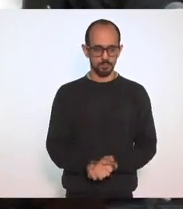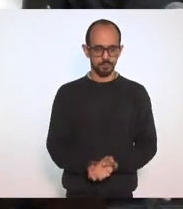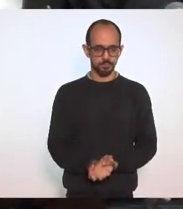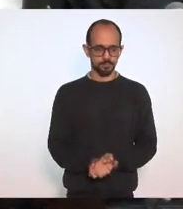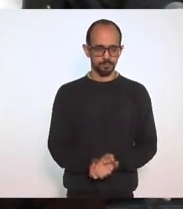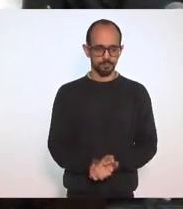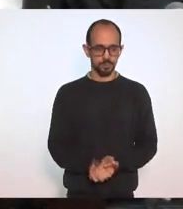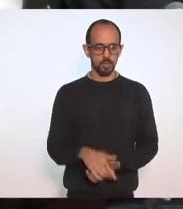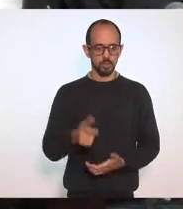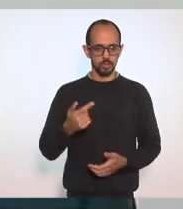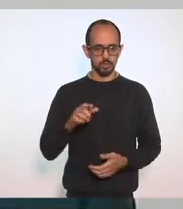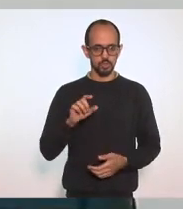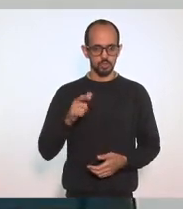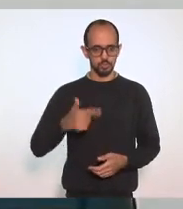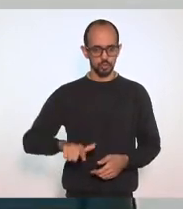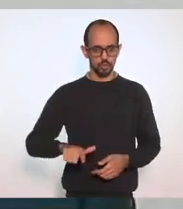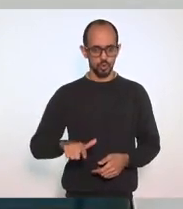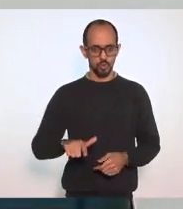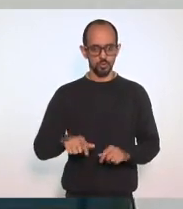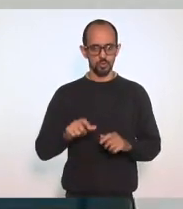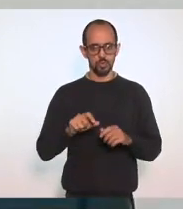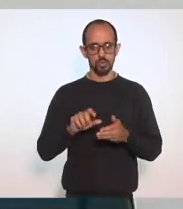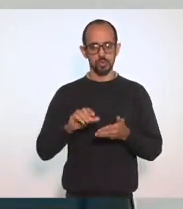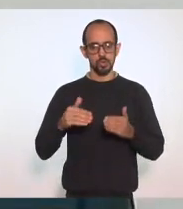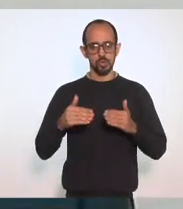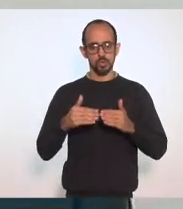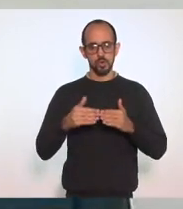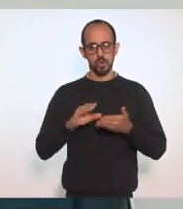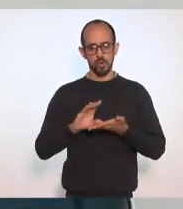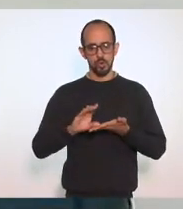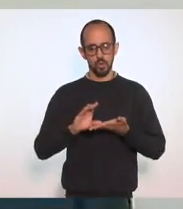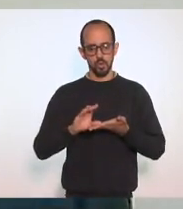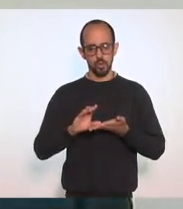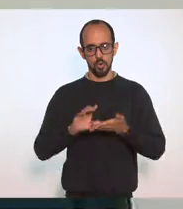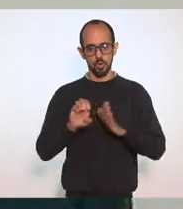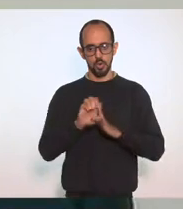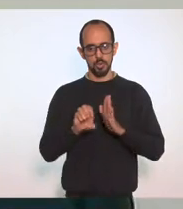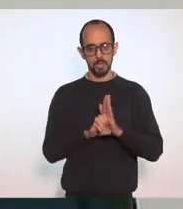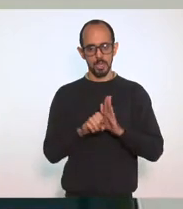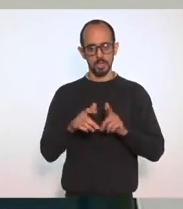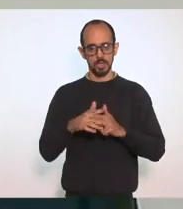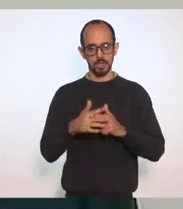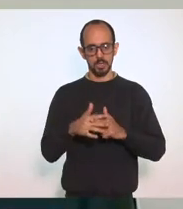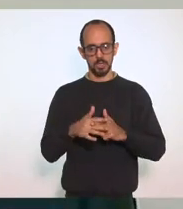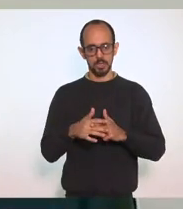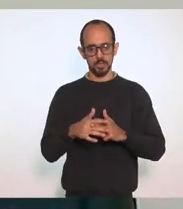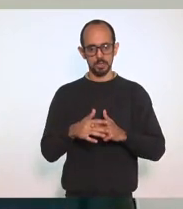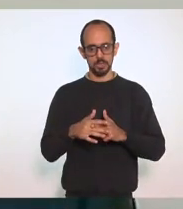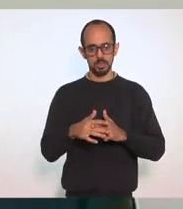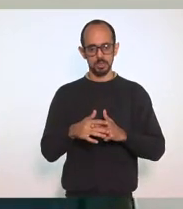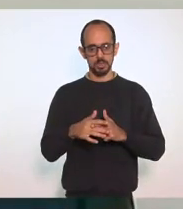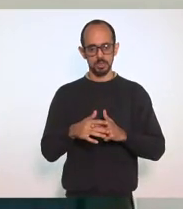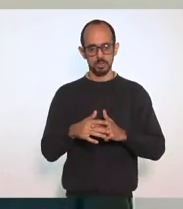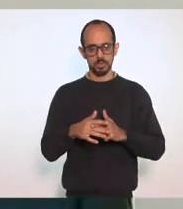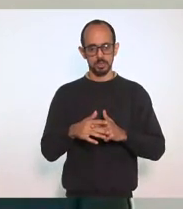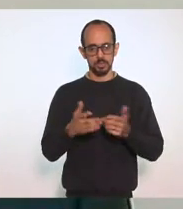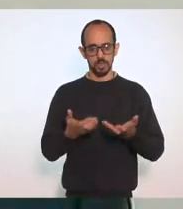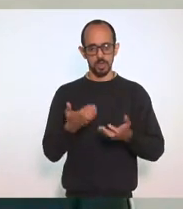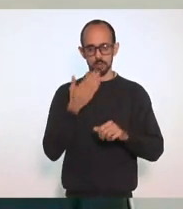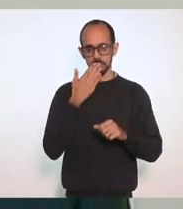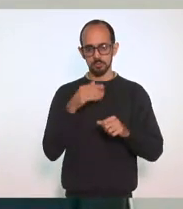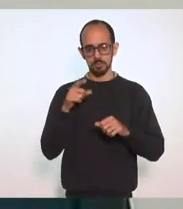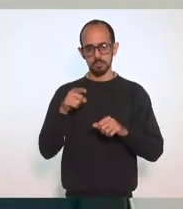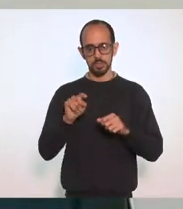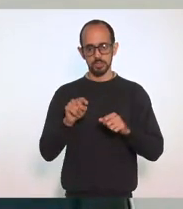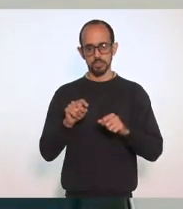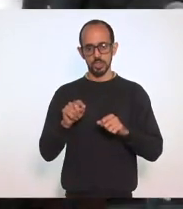mais uma vez, constitucionalidade com emendas, com emenda. E eu quero pedir a vossa excelência a forma final de